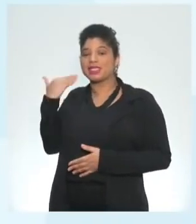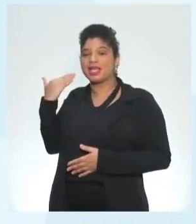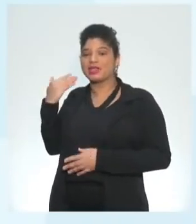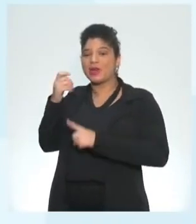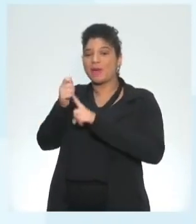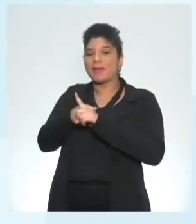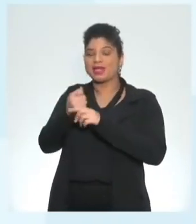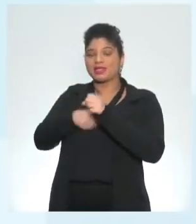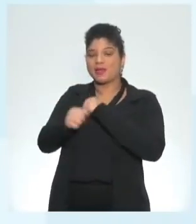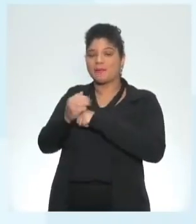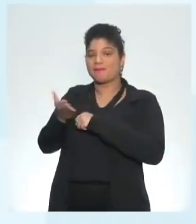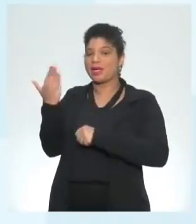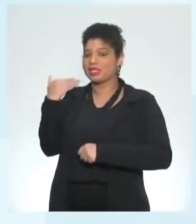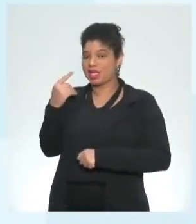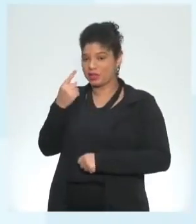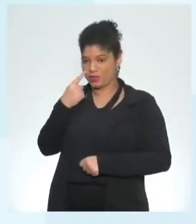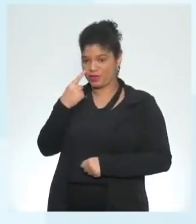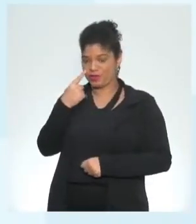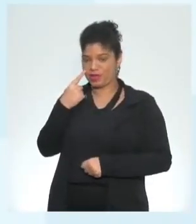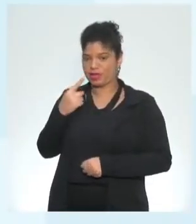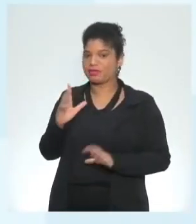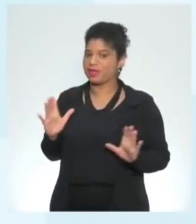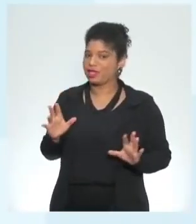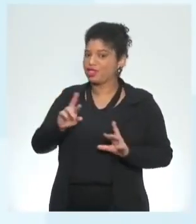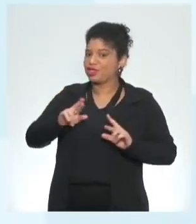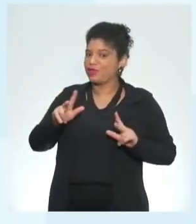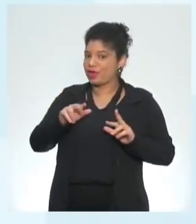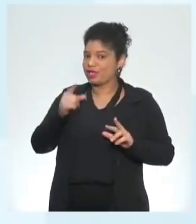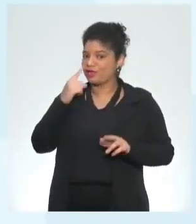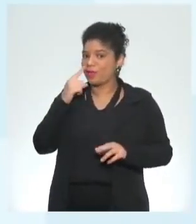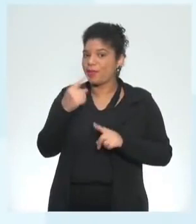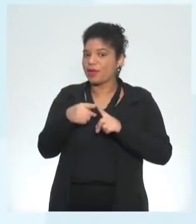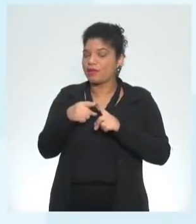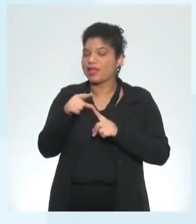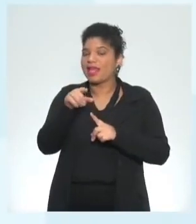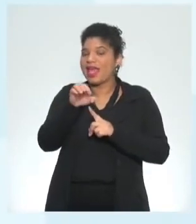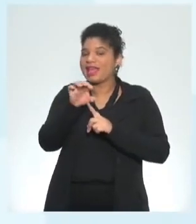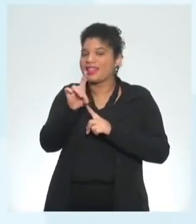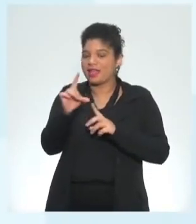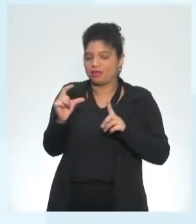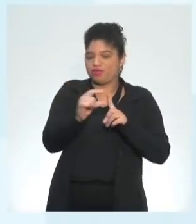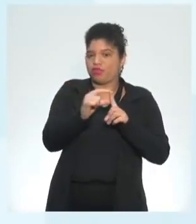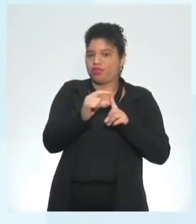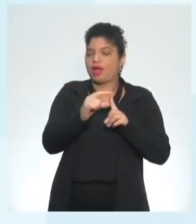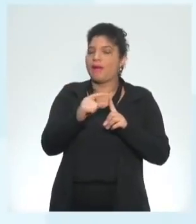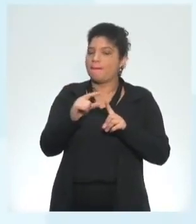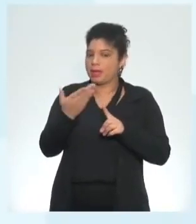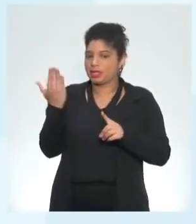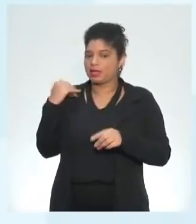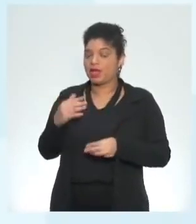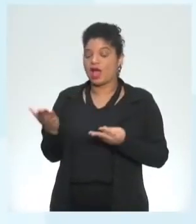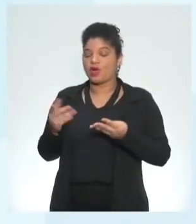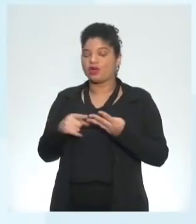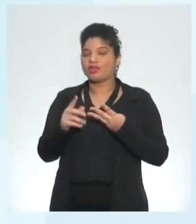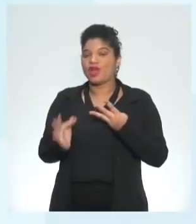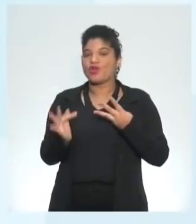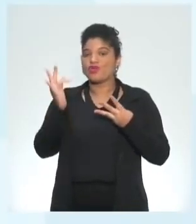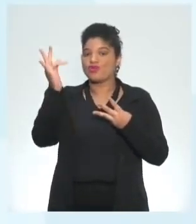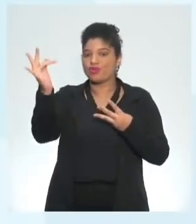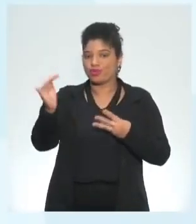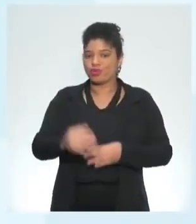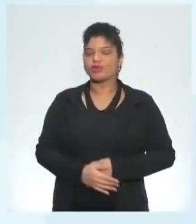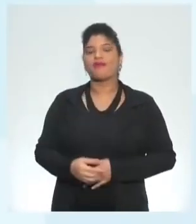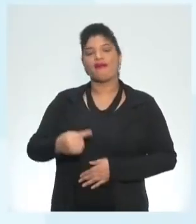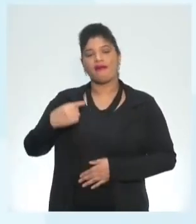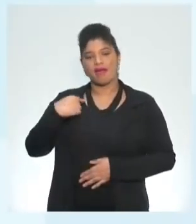passado that's it então ó directed tá no passado sim certo vamos lá agora pro future I will direct a movie